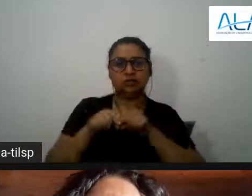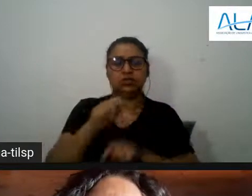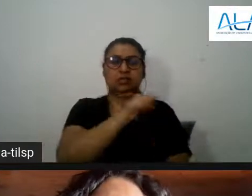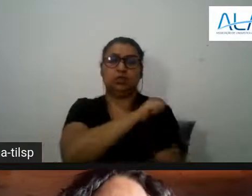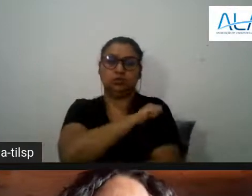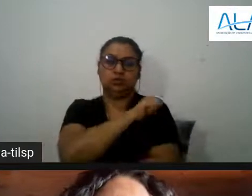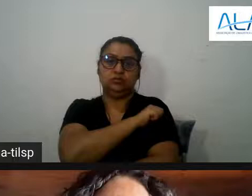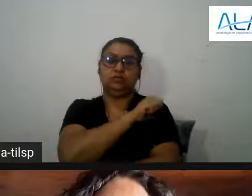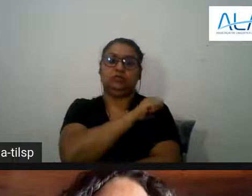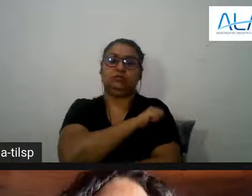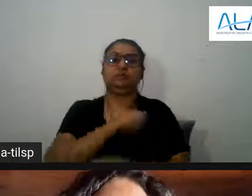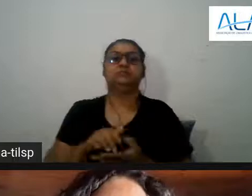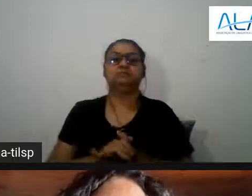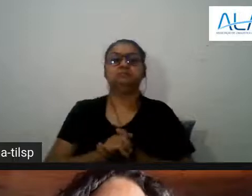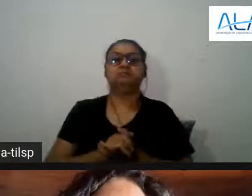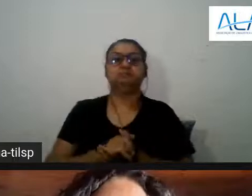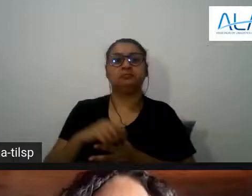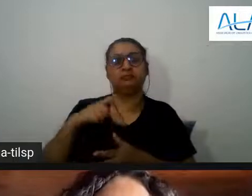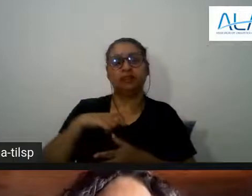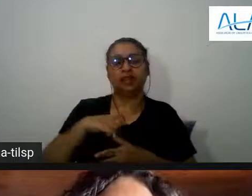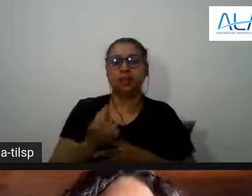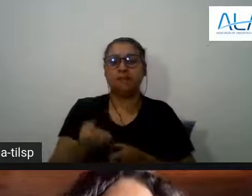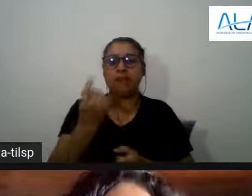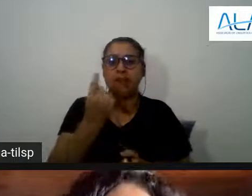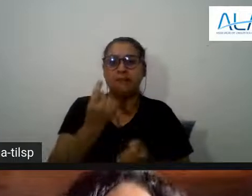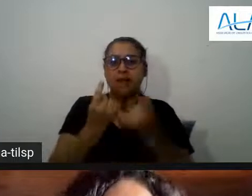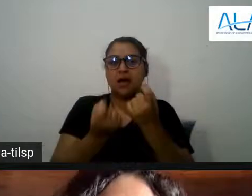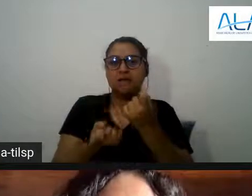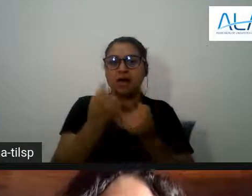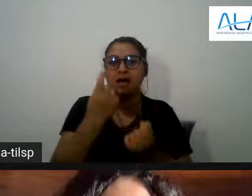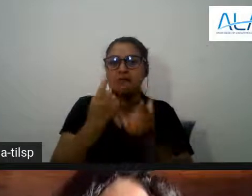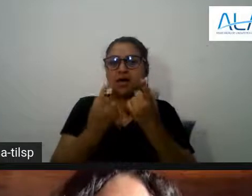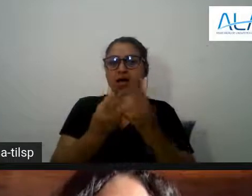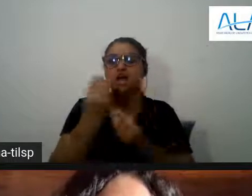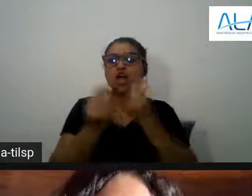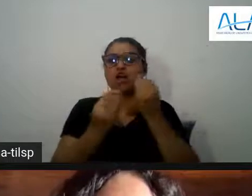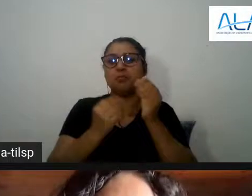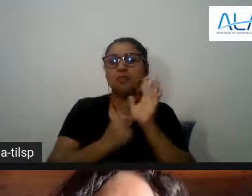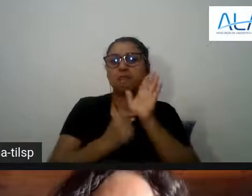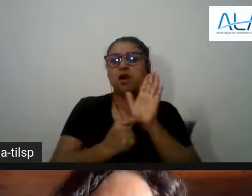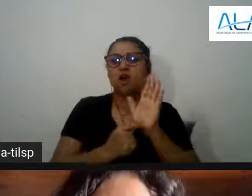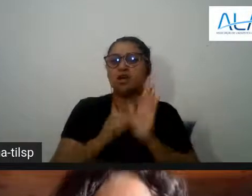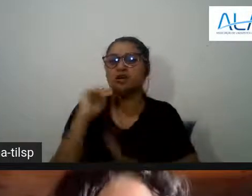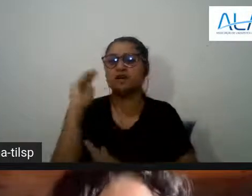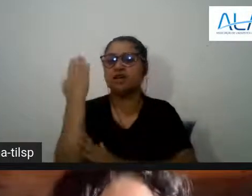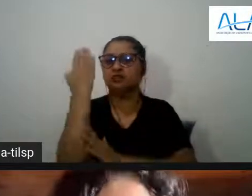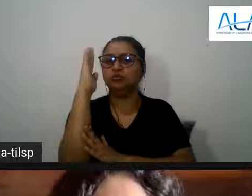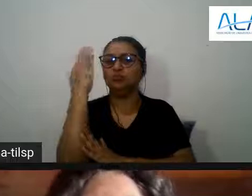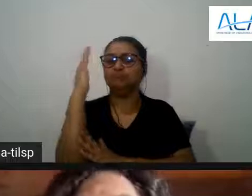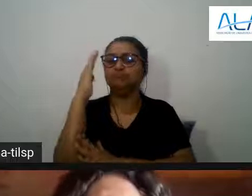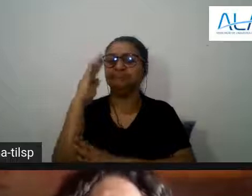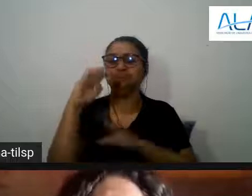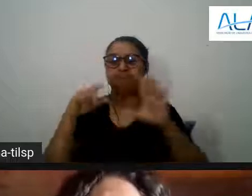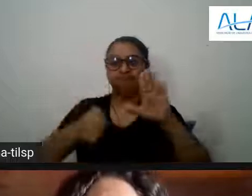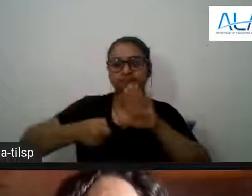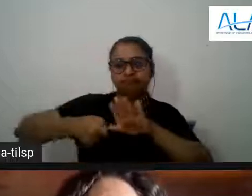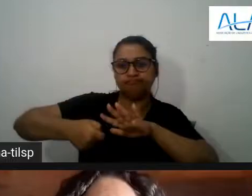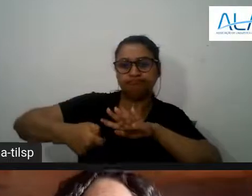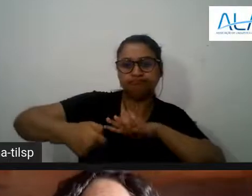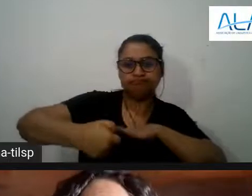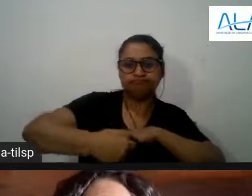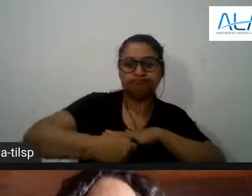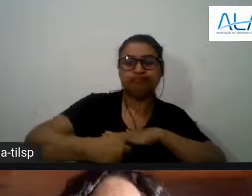e ainda nos dando pistas de como identificar fake news como o que que tem nesses discursos mostrando pistas